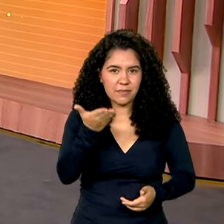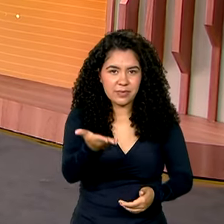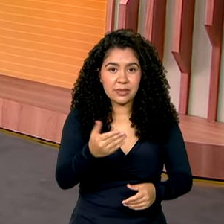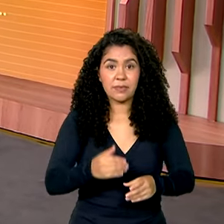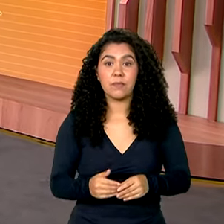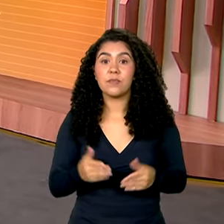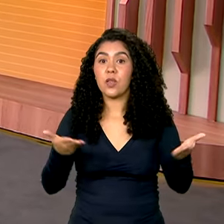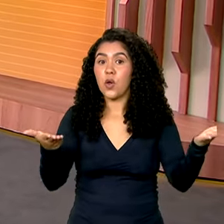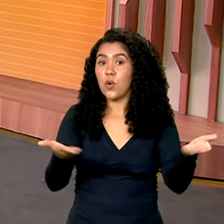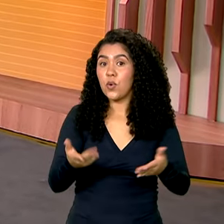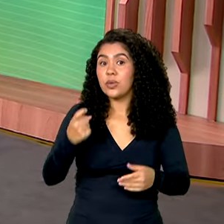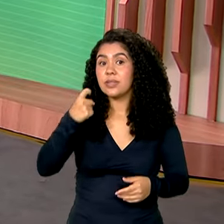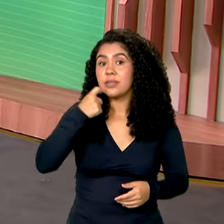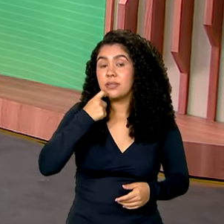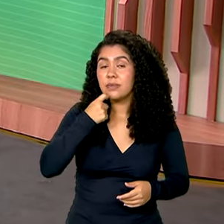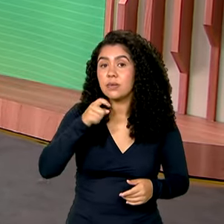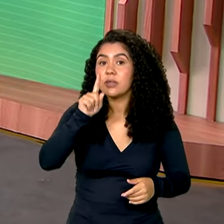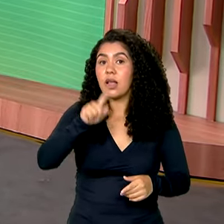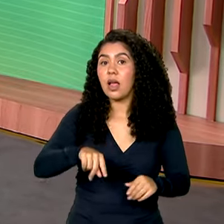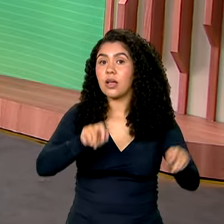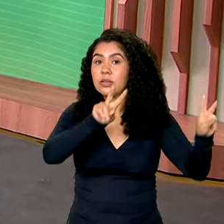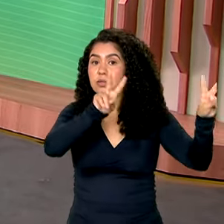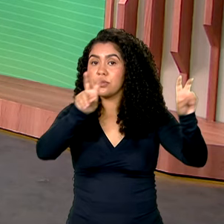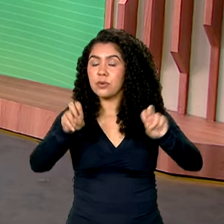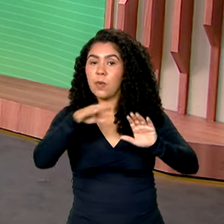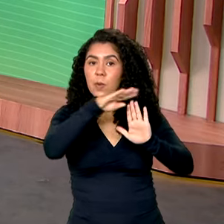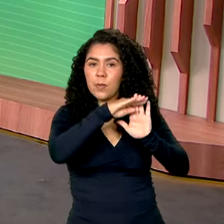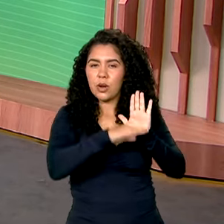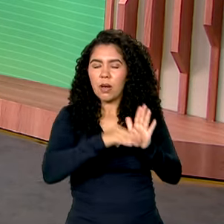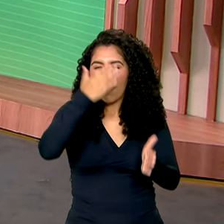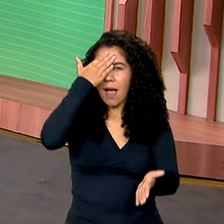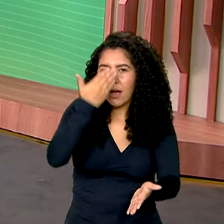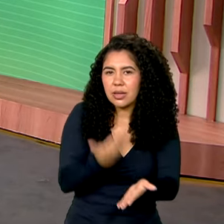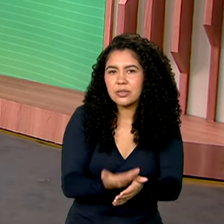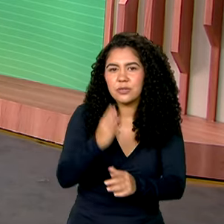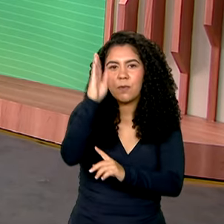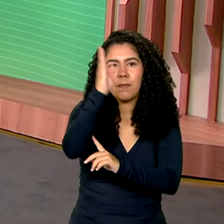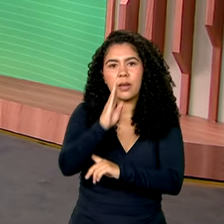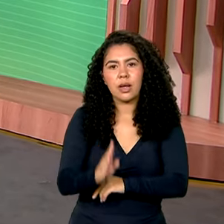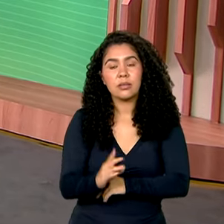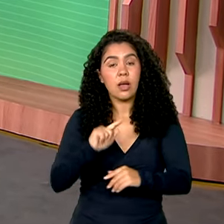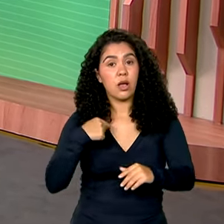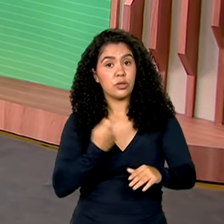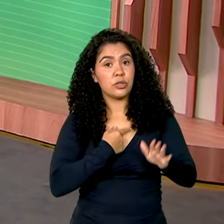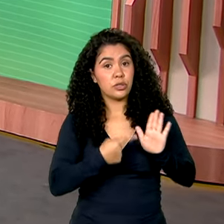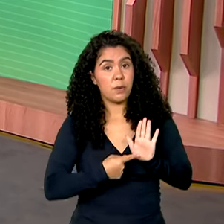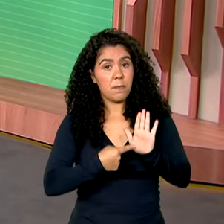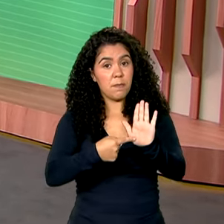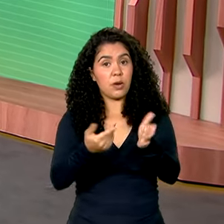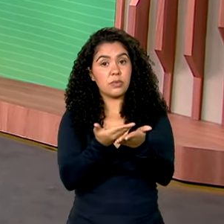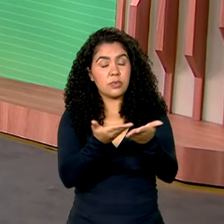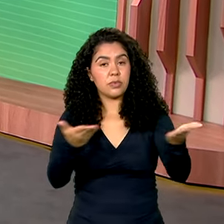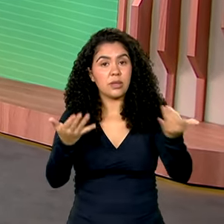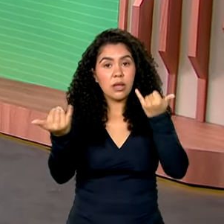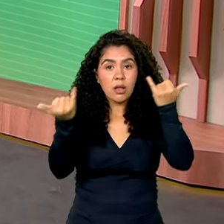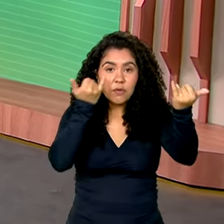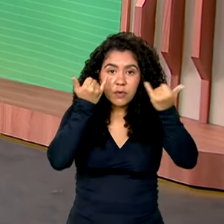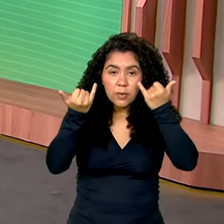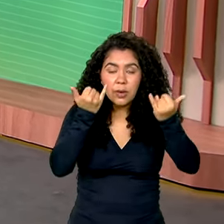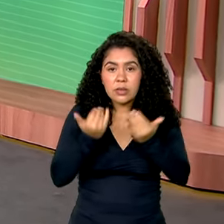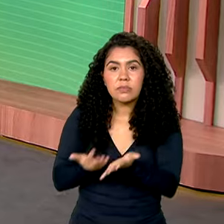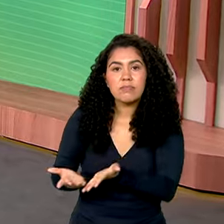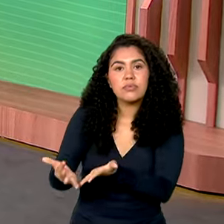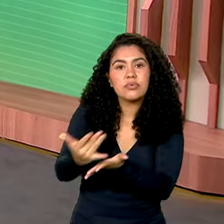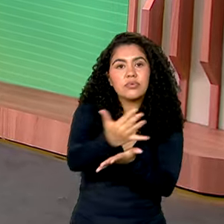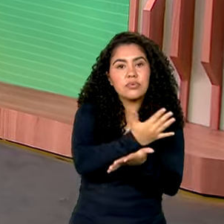E hoje, sexta-feira, é dia do quadro Fé no Brasil. Nele destacamos os dados divulgados ao longo da